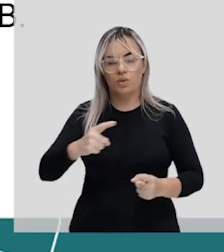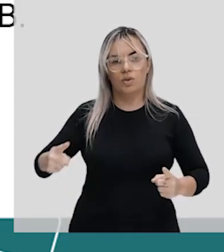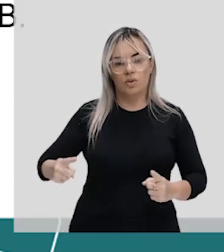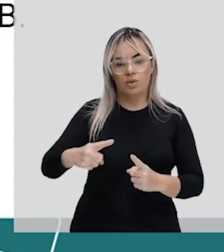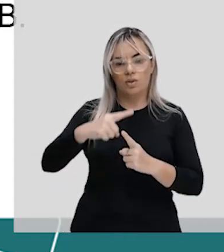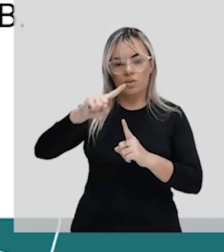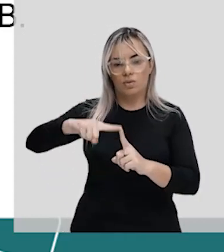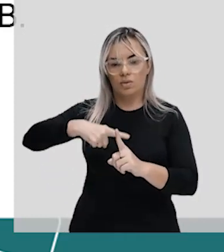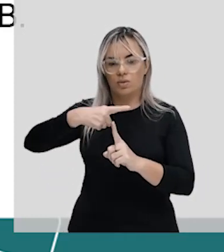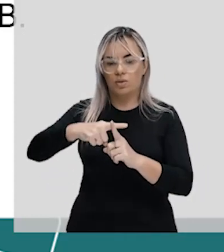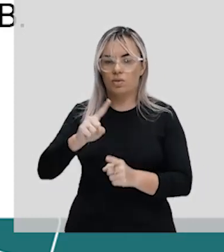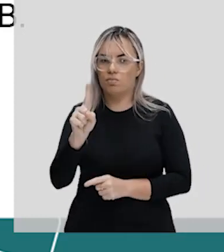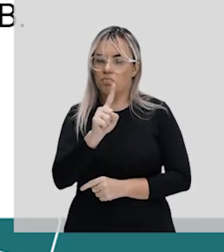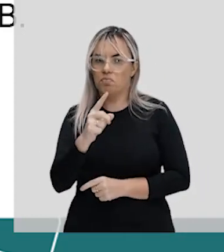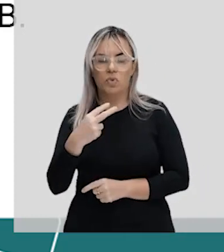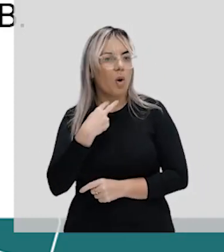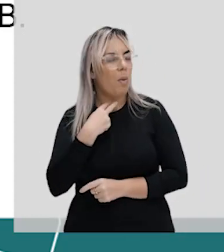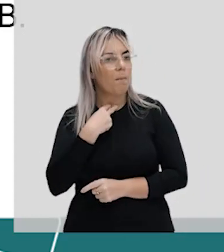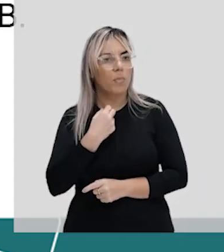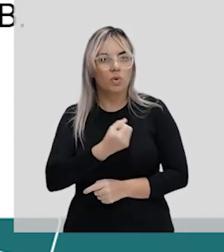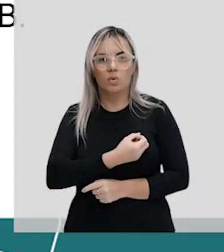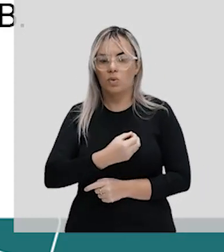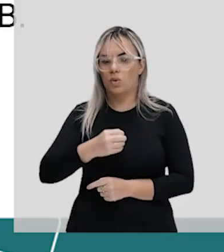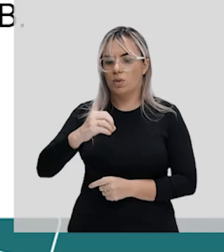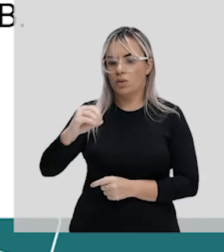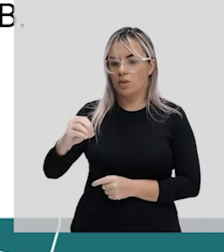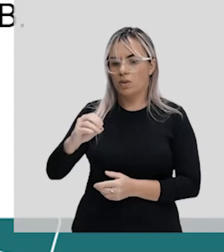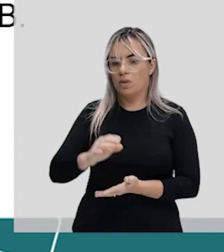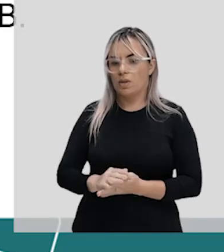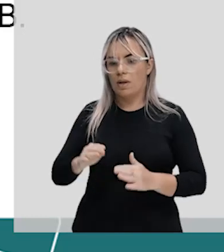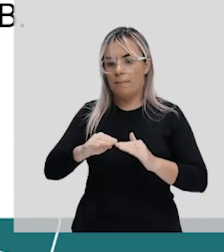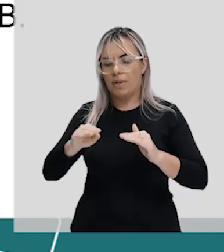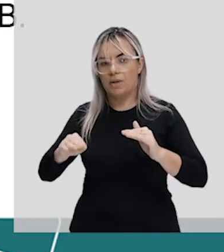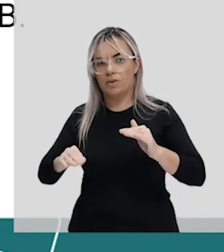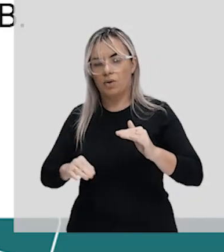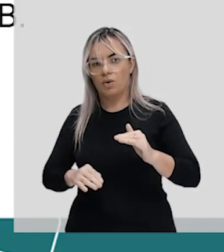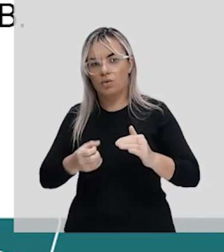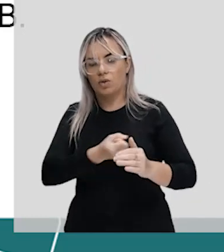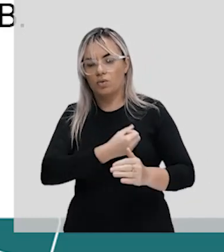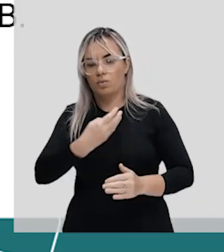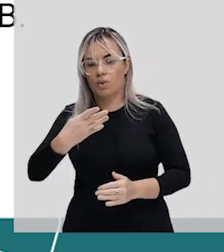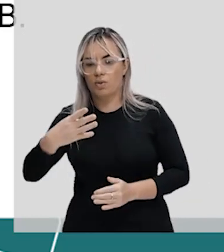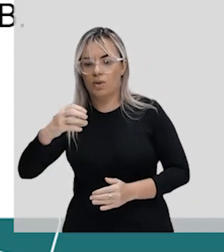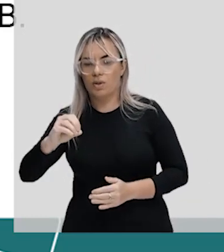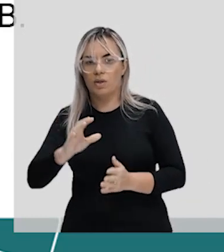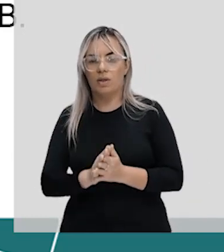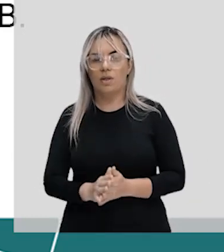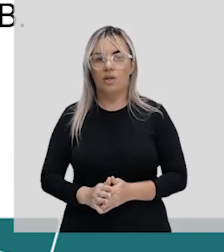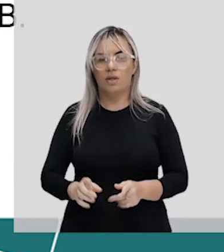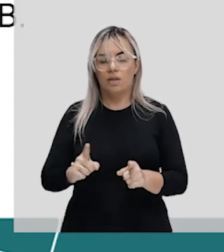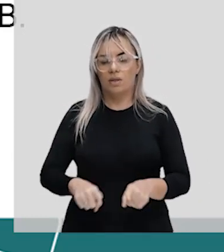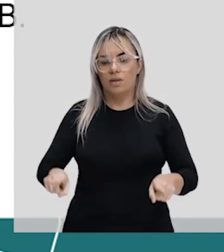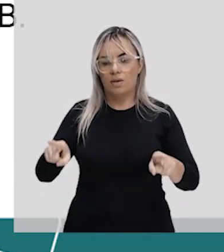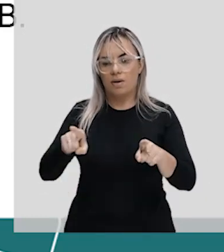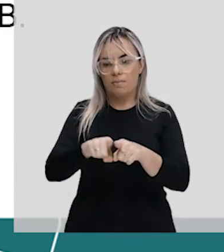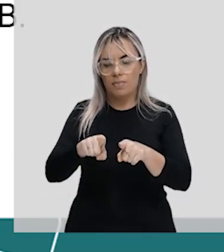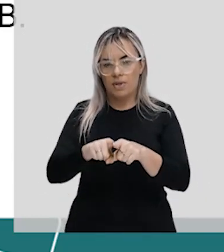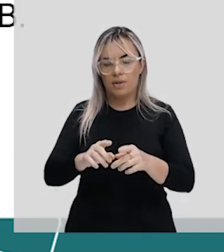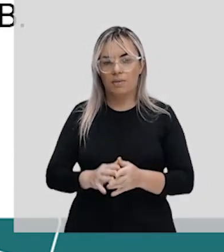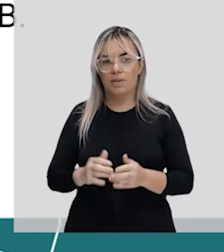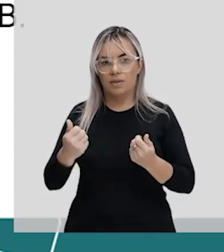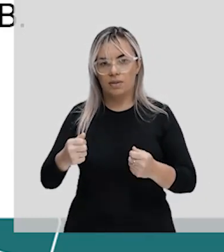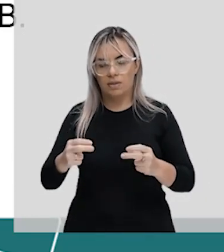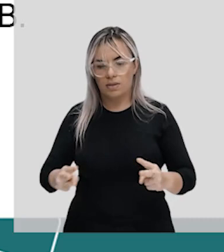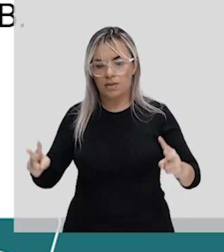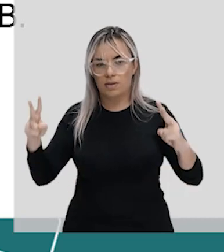não pode ser zero, é menor do que 40 e pares. Então, nós temos que estar atentos para